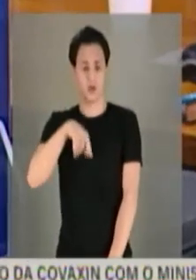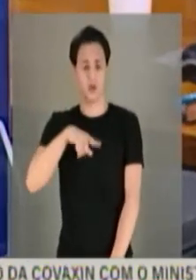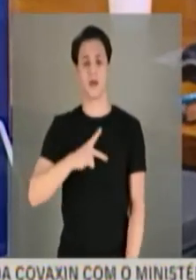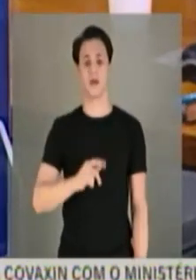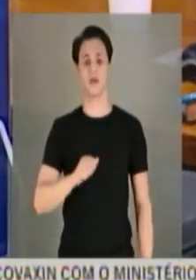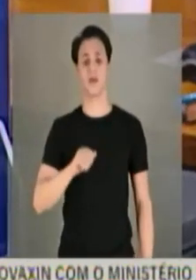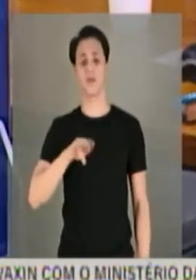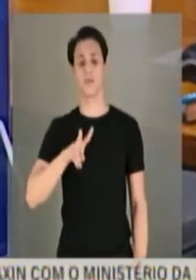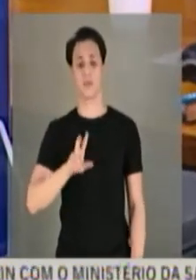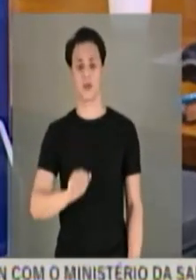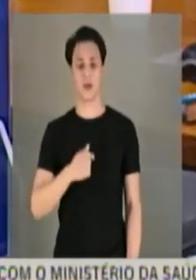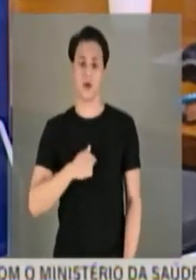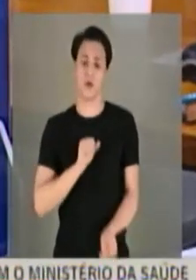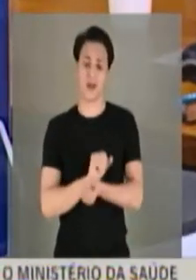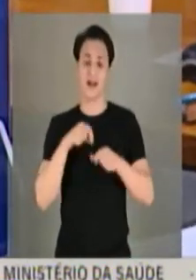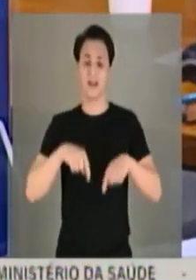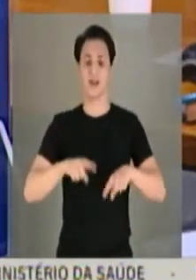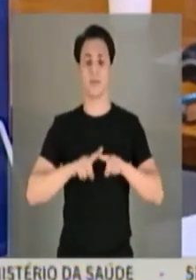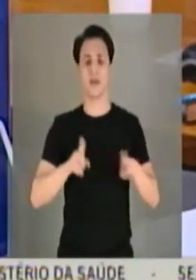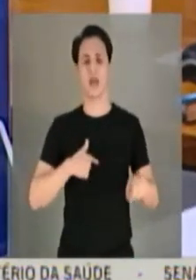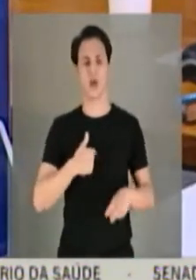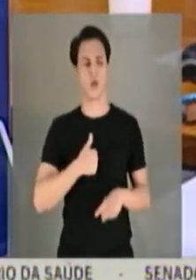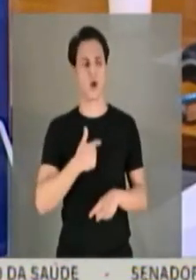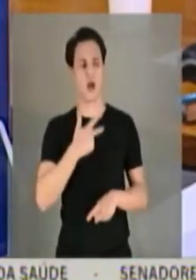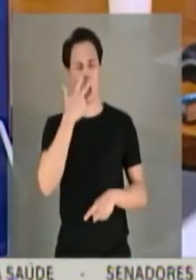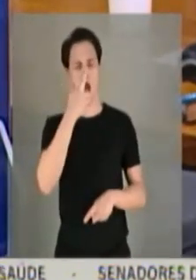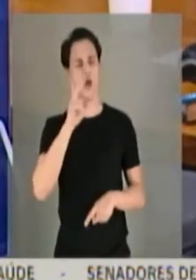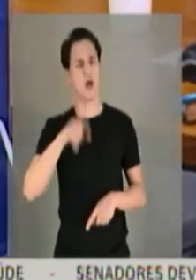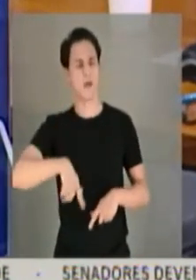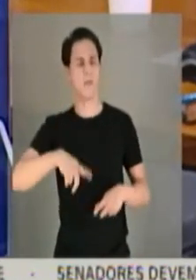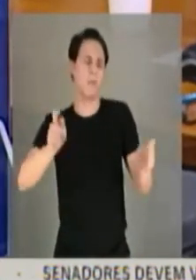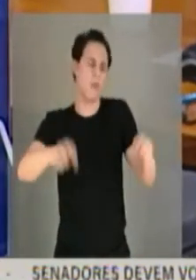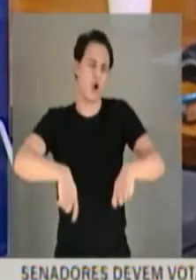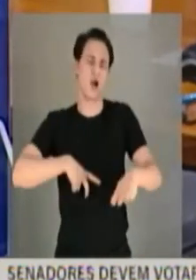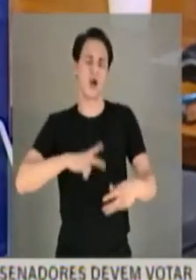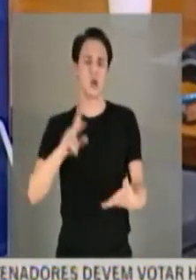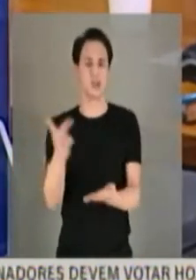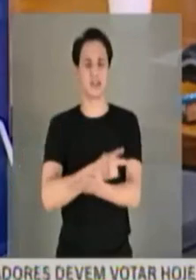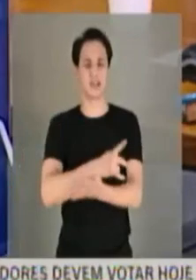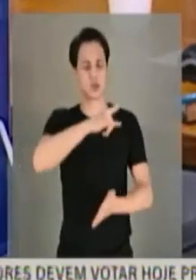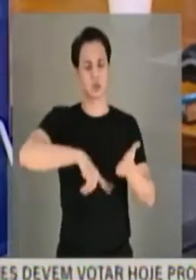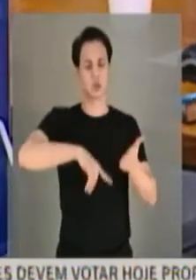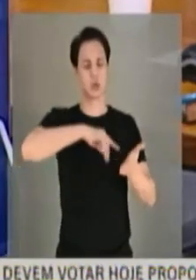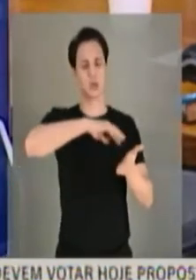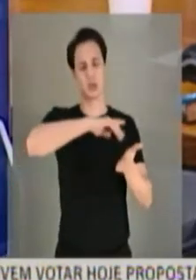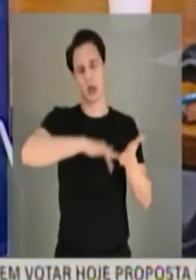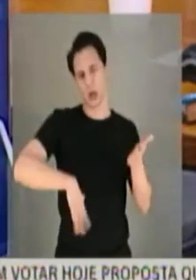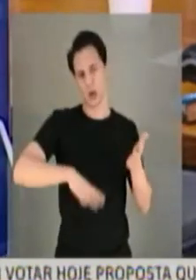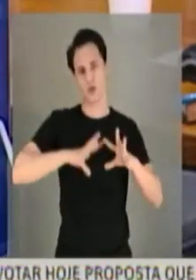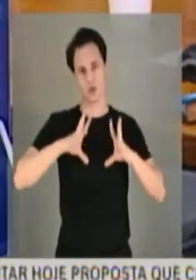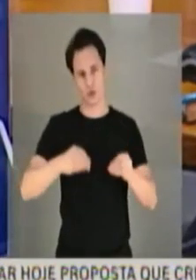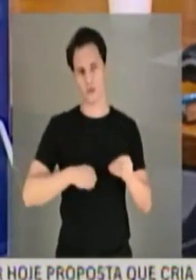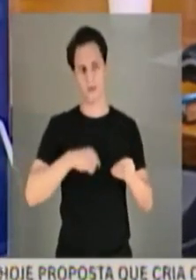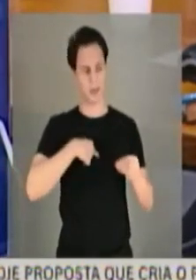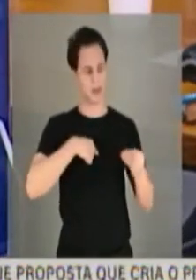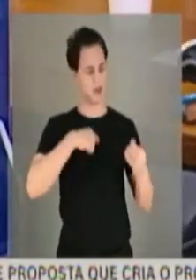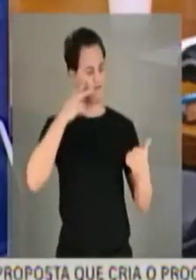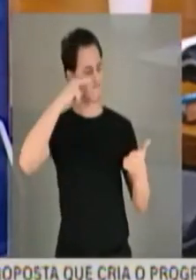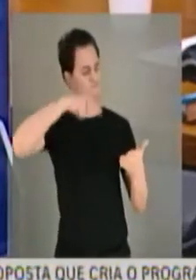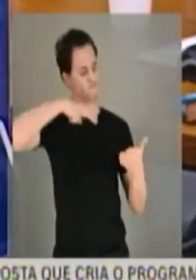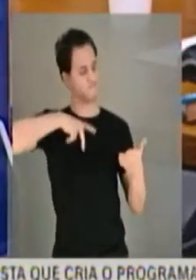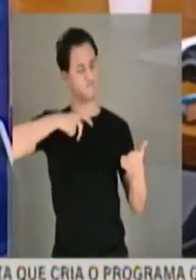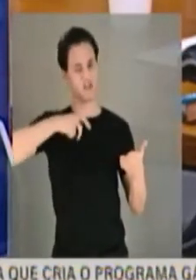parando por aqui, senhor presidente, mas acho que pode ser que esses documentos todos auditados pelo doutor Alexandre